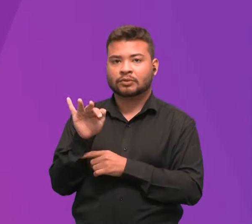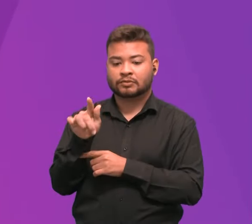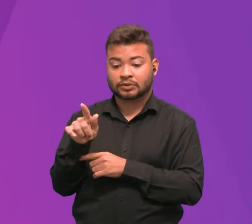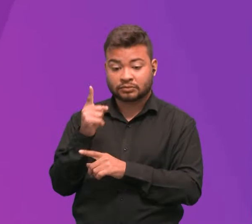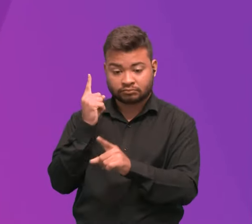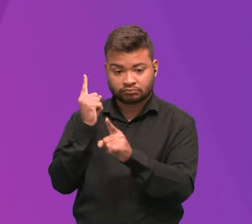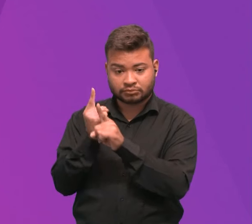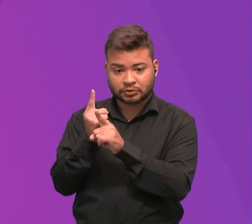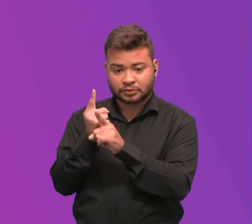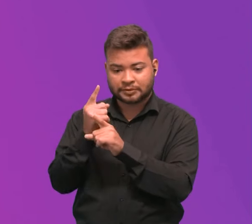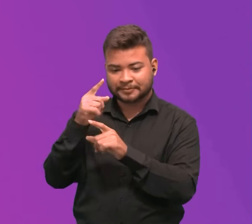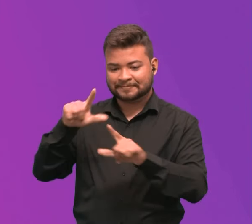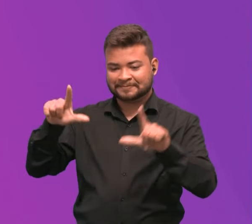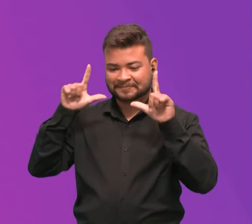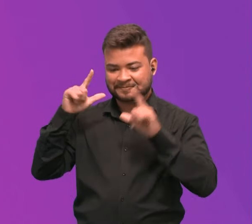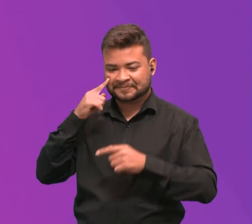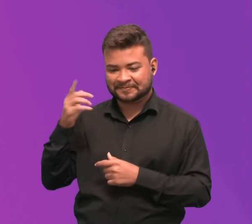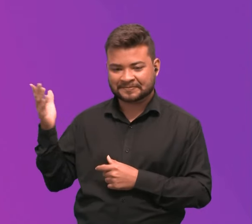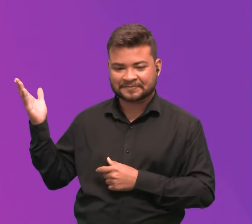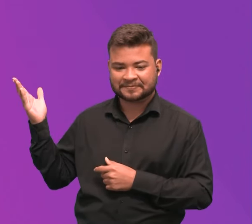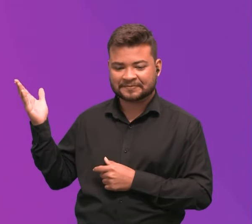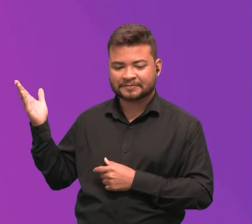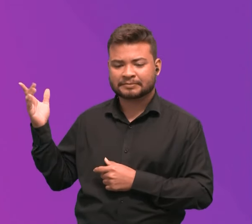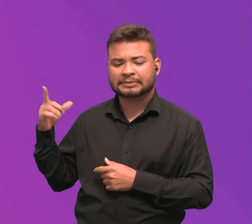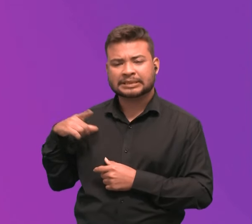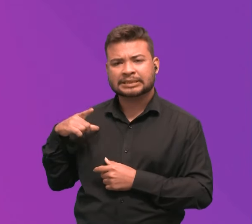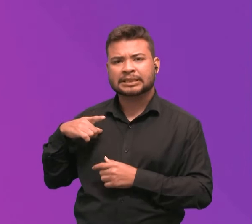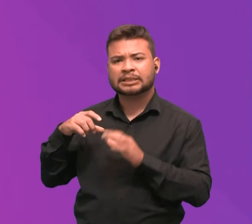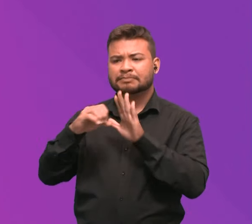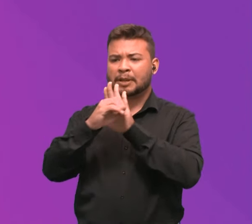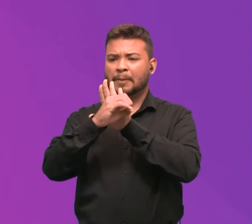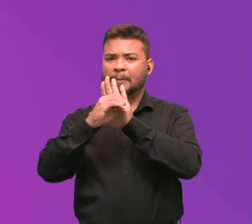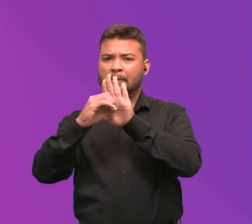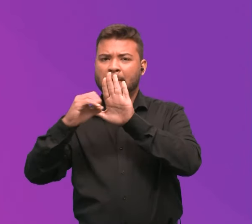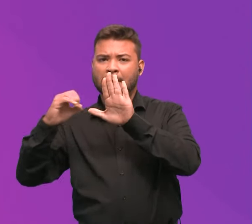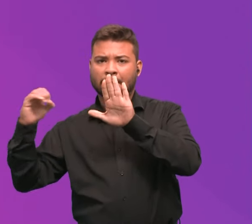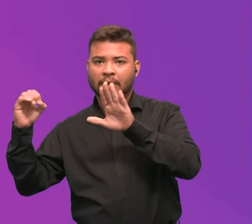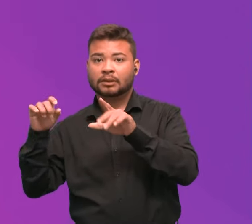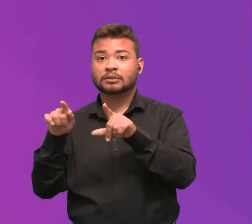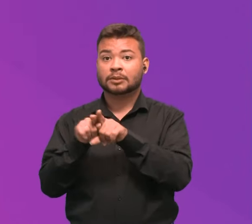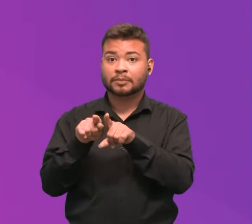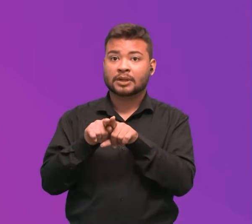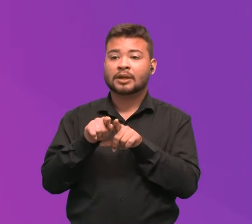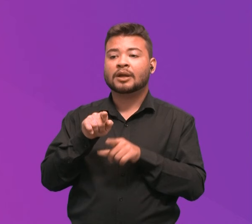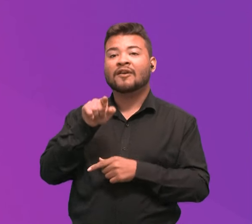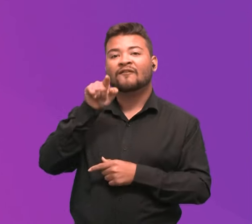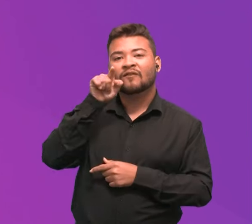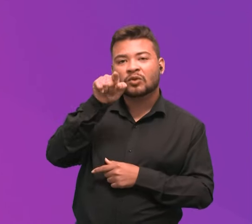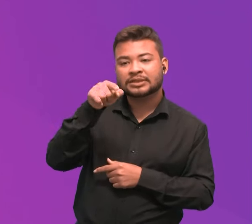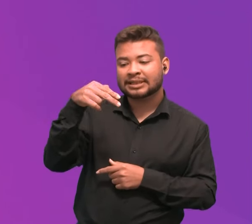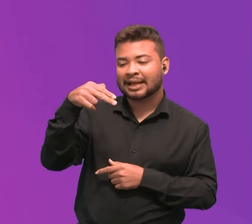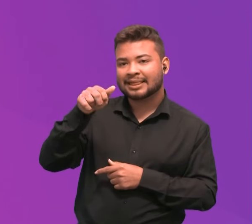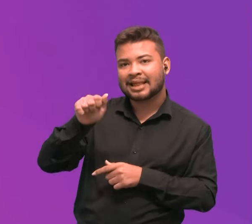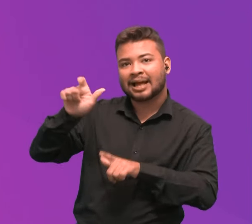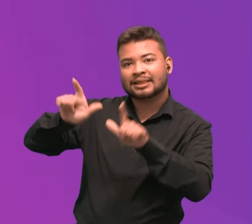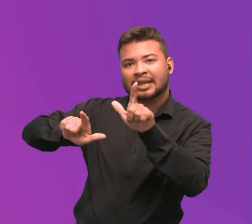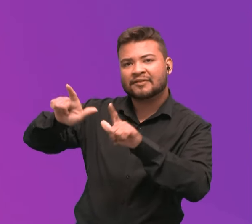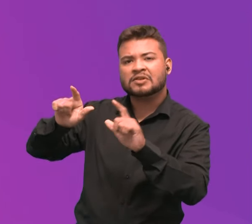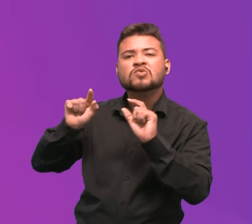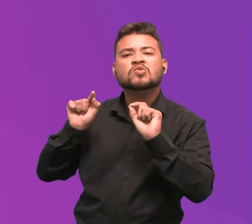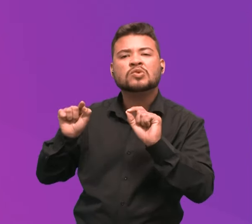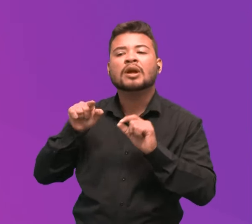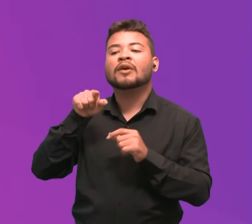perfil, vocês vão ver todos os nossos destaques, você na TV, que é quando vocês participam aqui do programa e marcam a